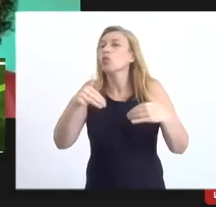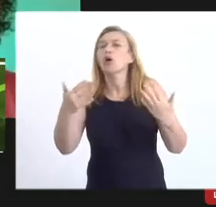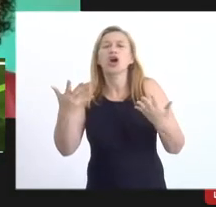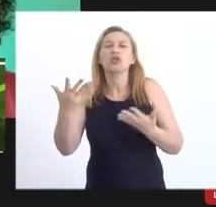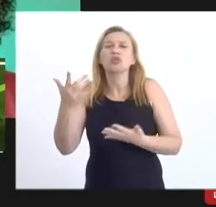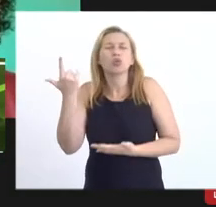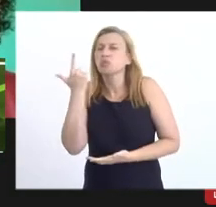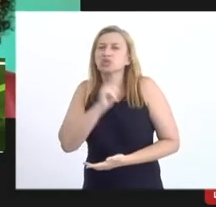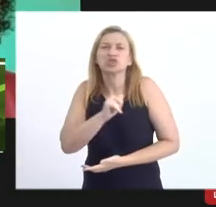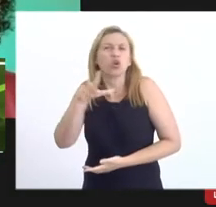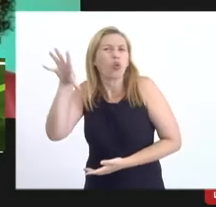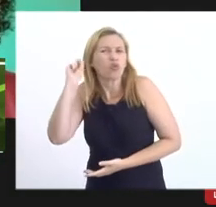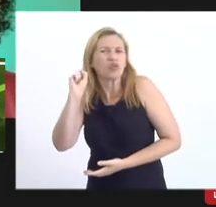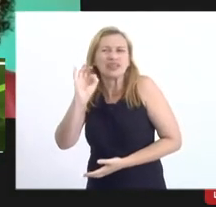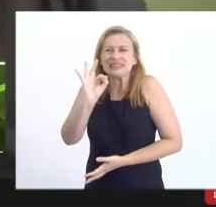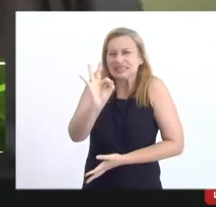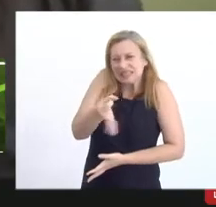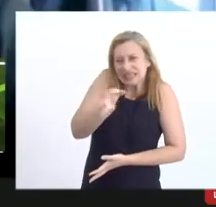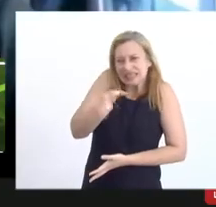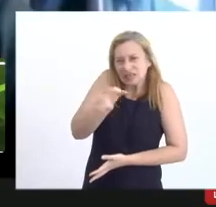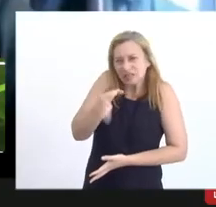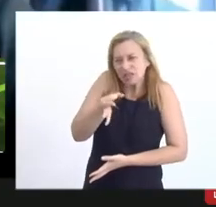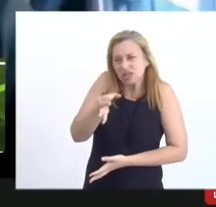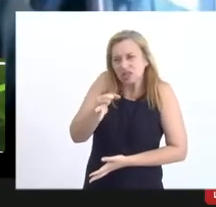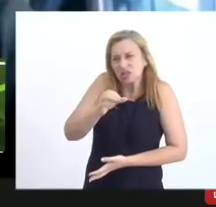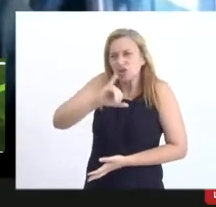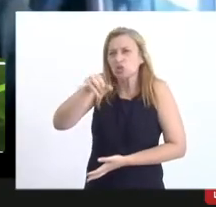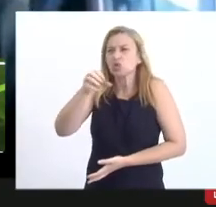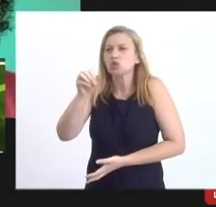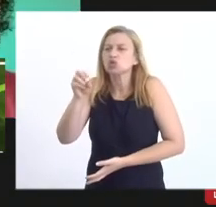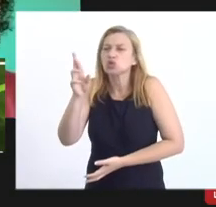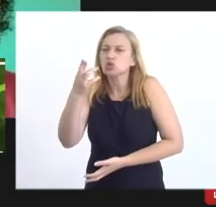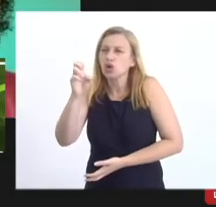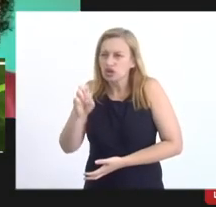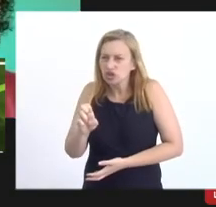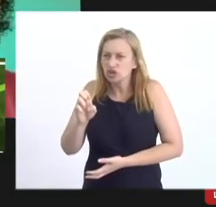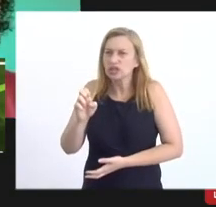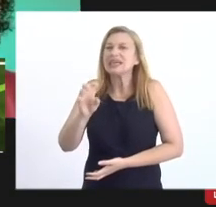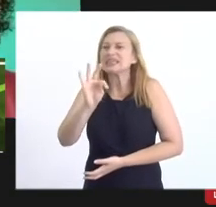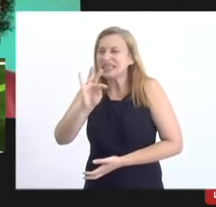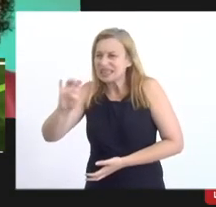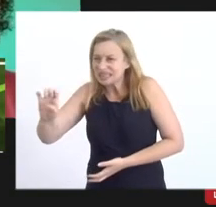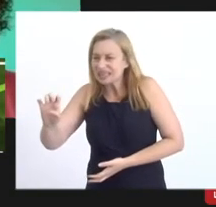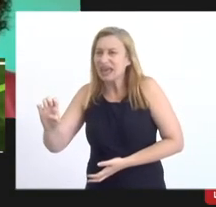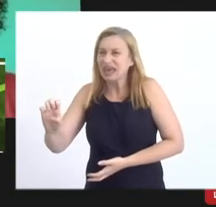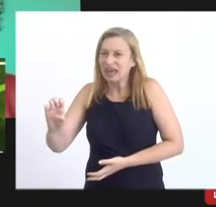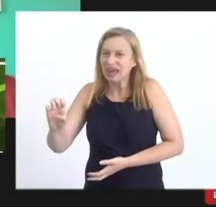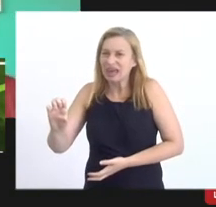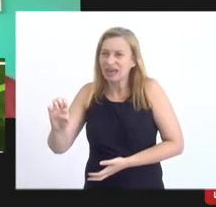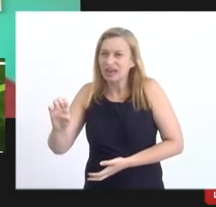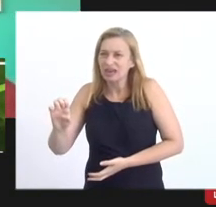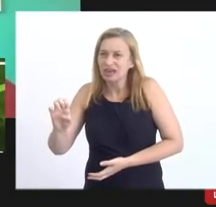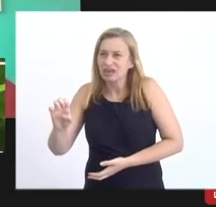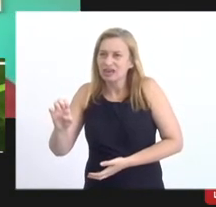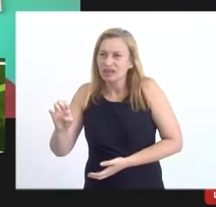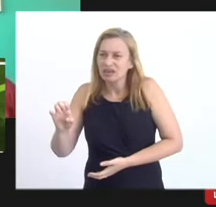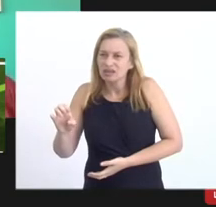ouvir claramente o que ele fala no TSE no TSE deputado a gente